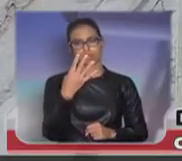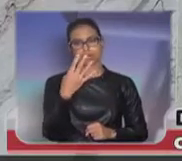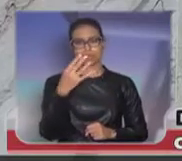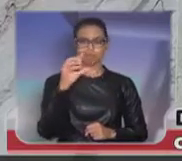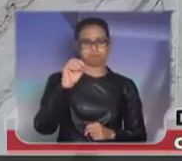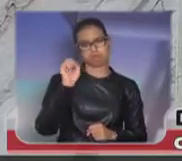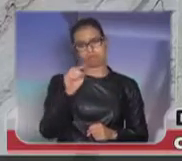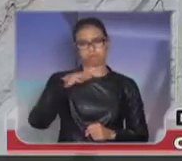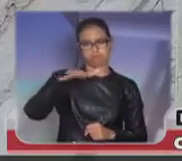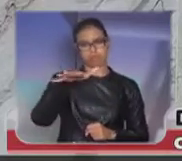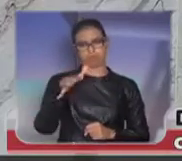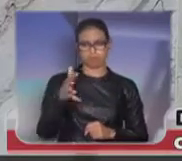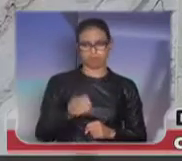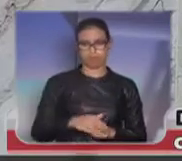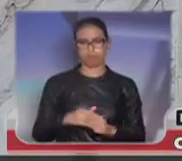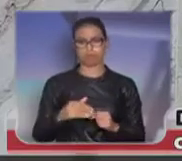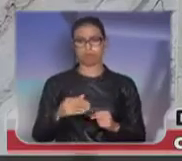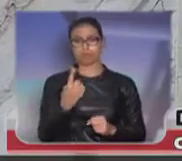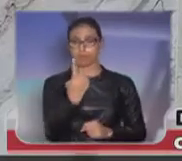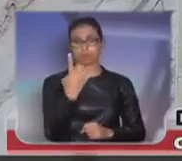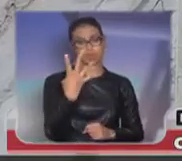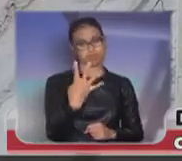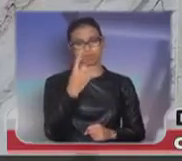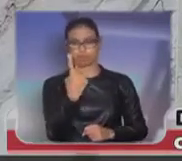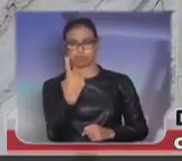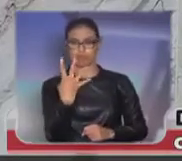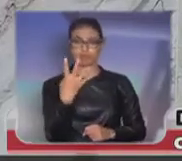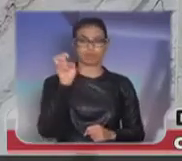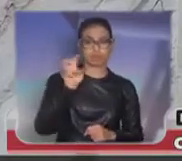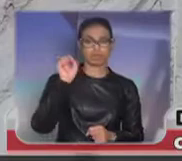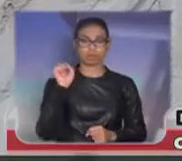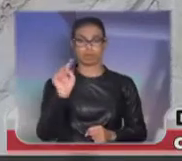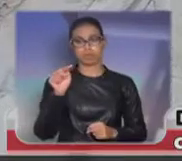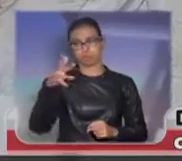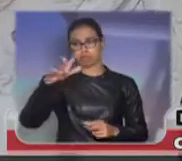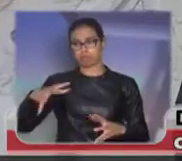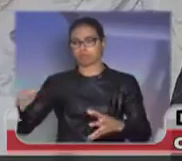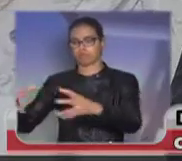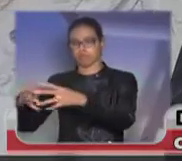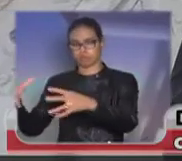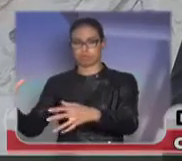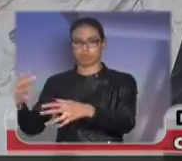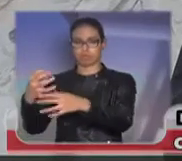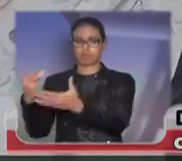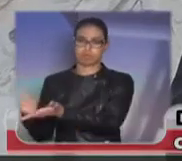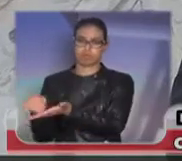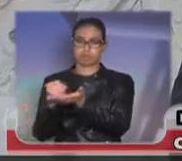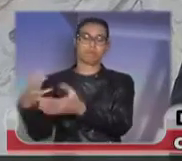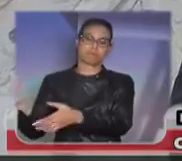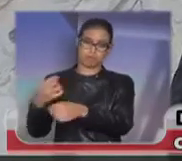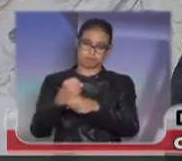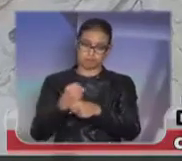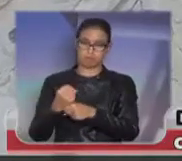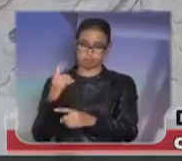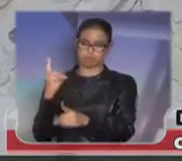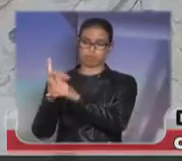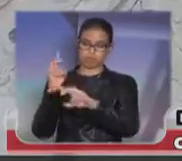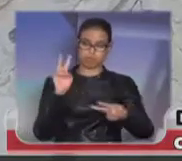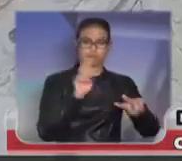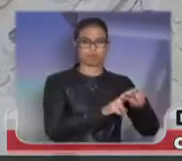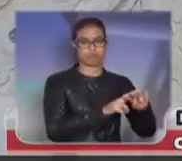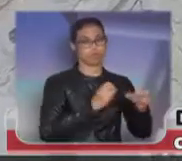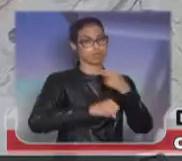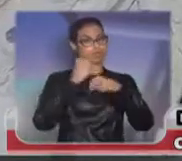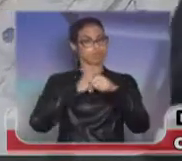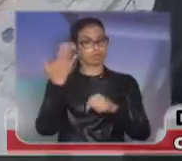arredondando, 140 a 145 mil pessoas presas e recapturadas em 2016. Isso é porque tem muita